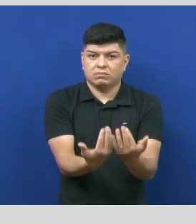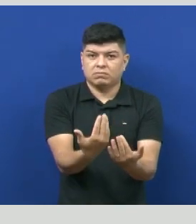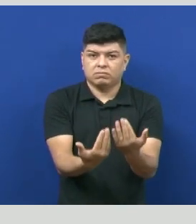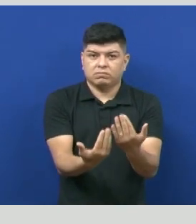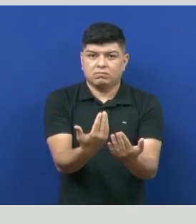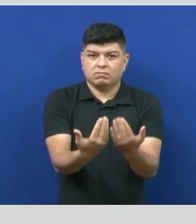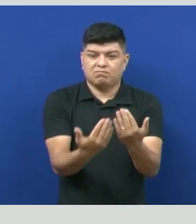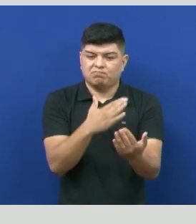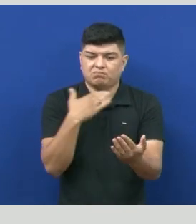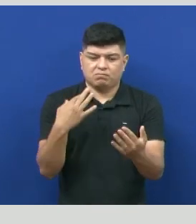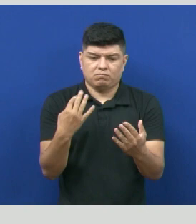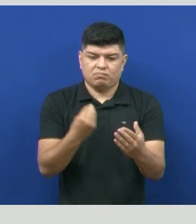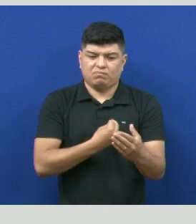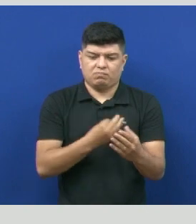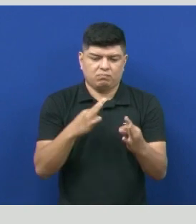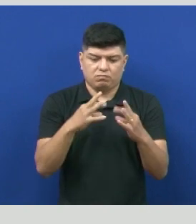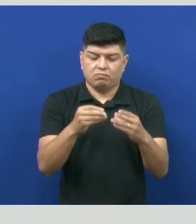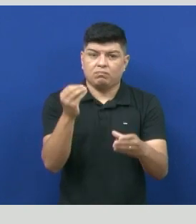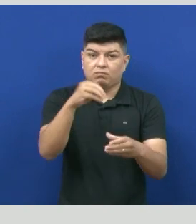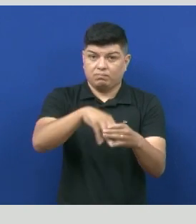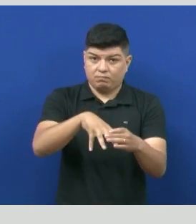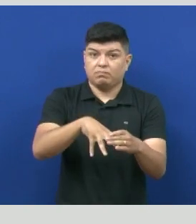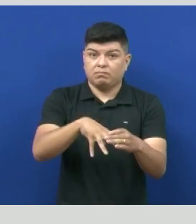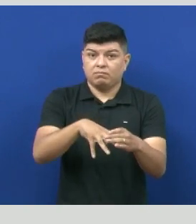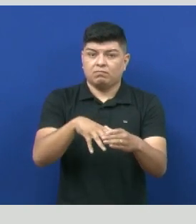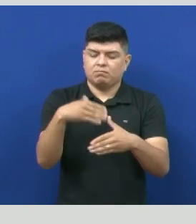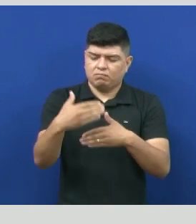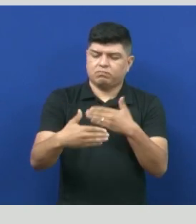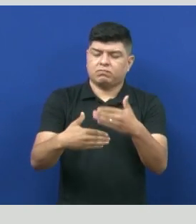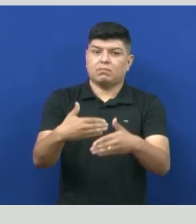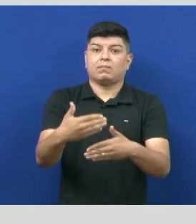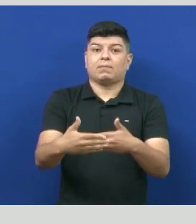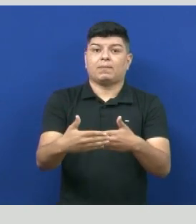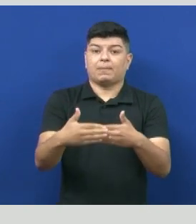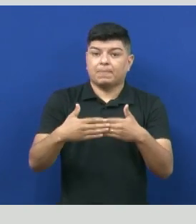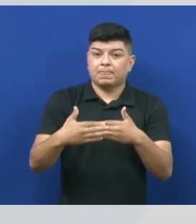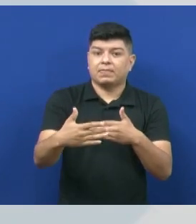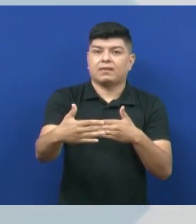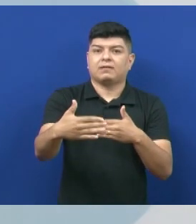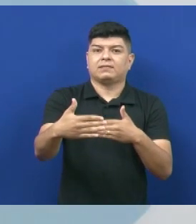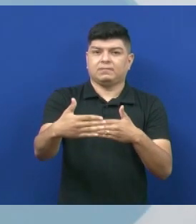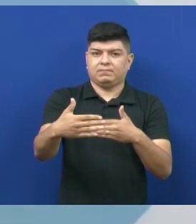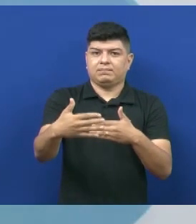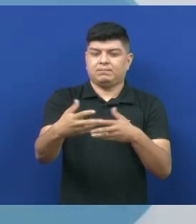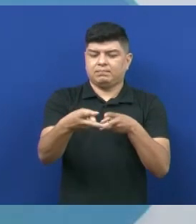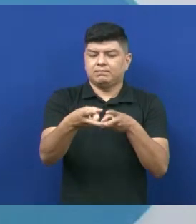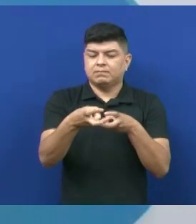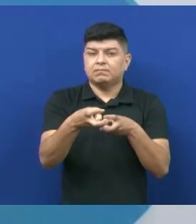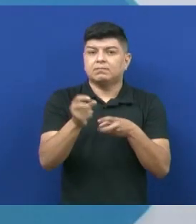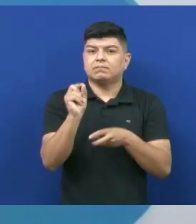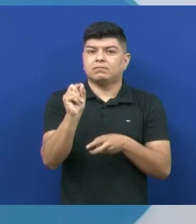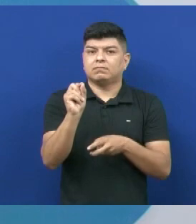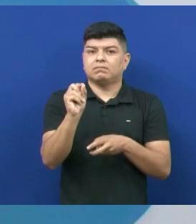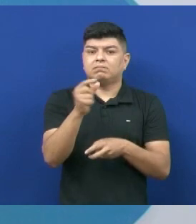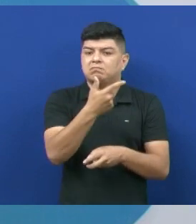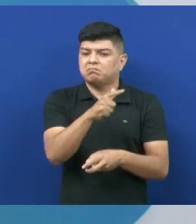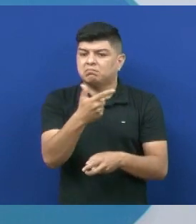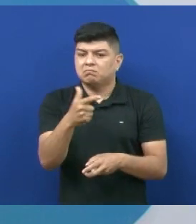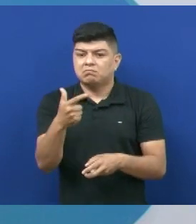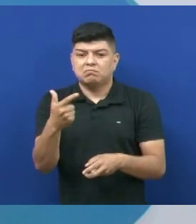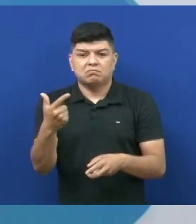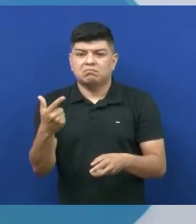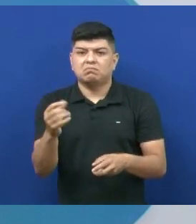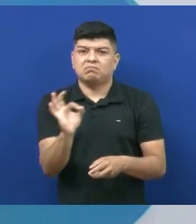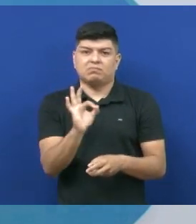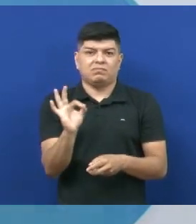matamos os micro-organismos que estavam ali dentro e deixou o tempo passar. A partir daí, ele viu que não aparecia